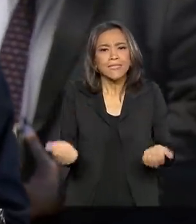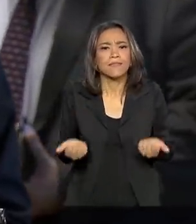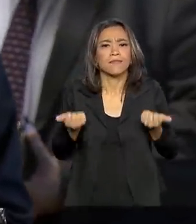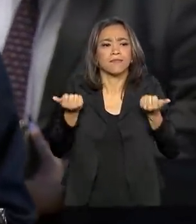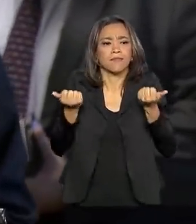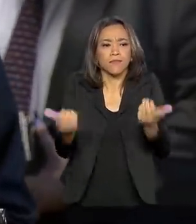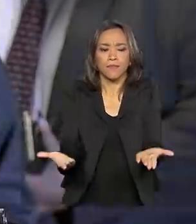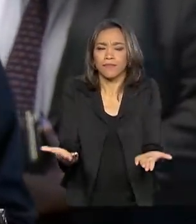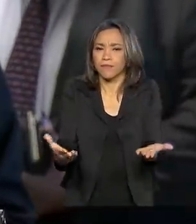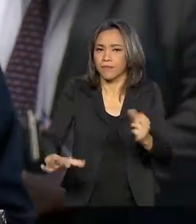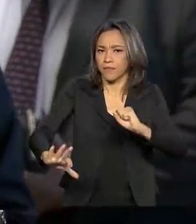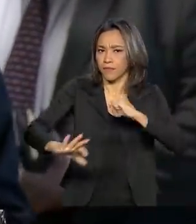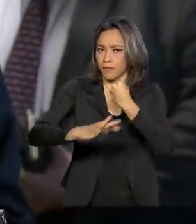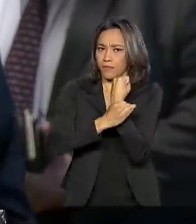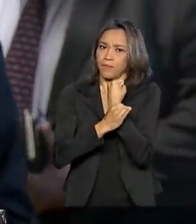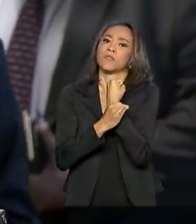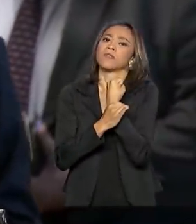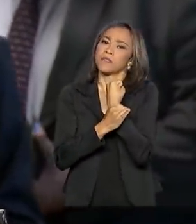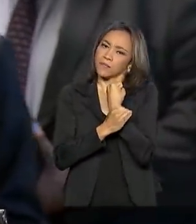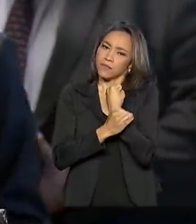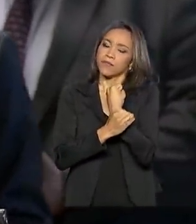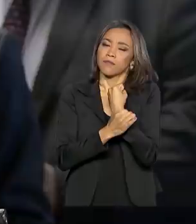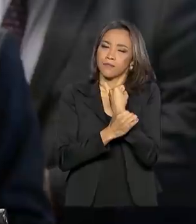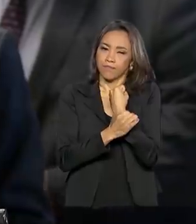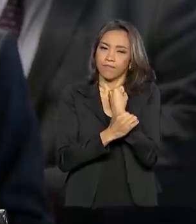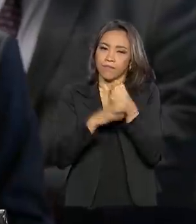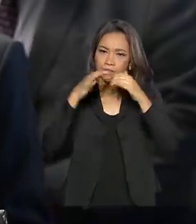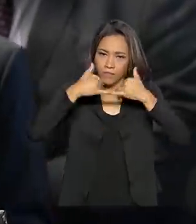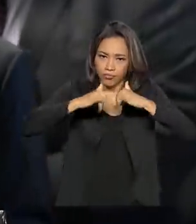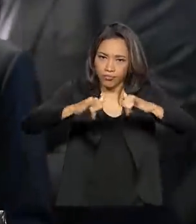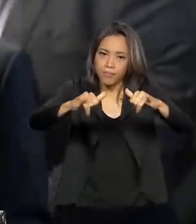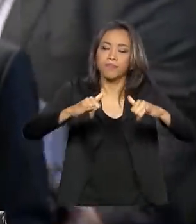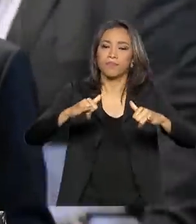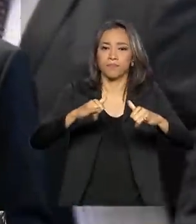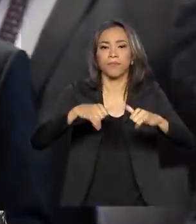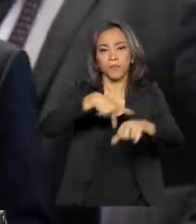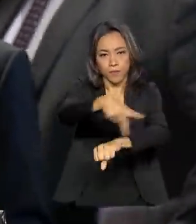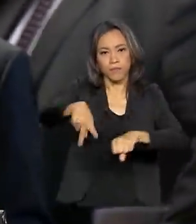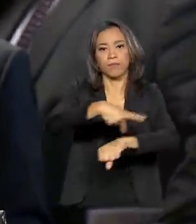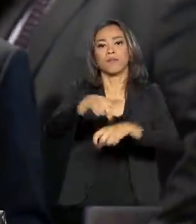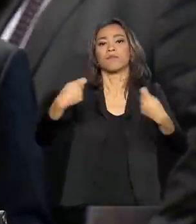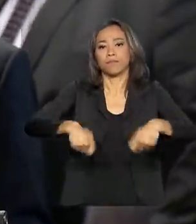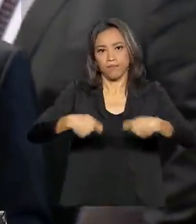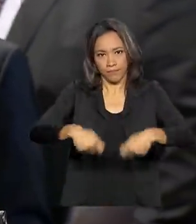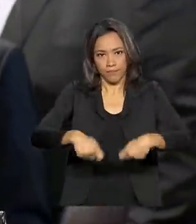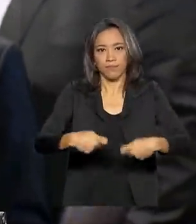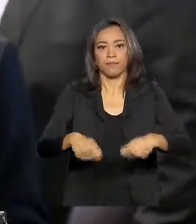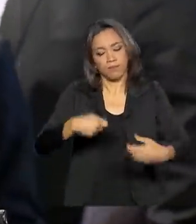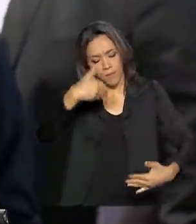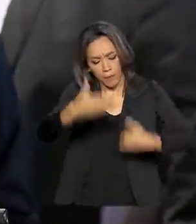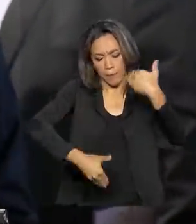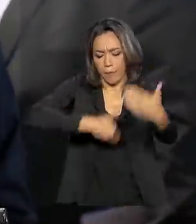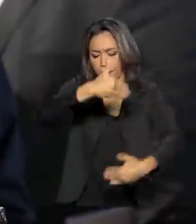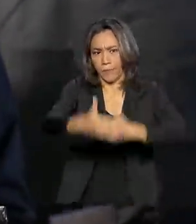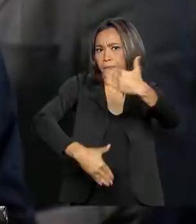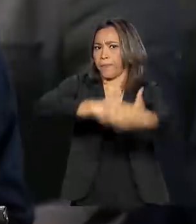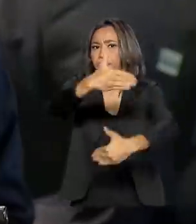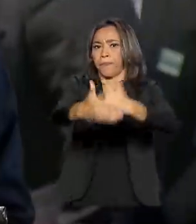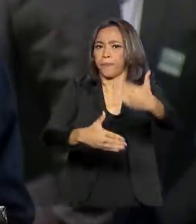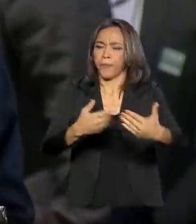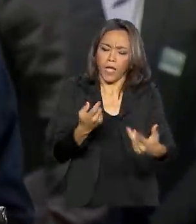segurança energética que o nosso país precisa para o seu desenvolvimento